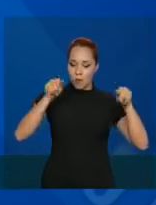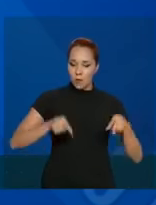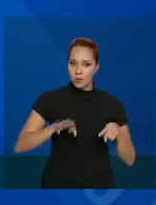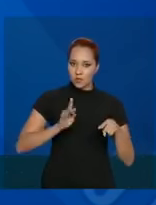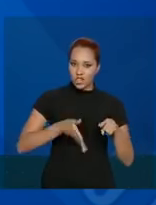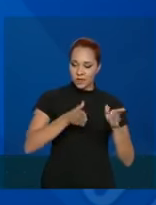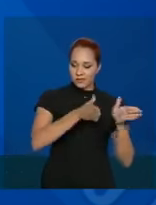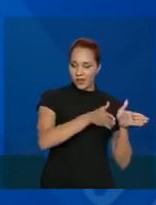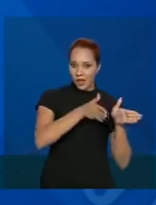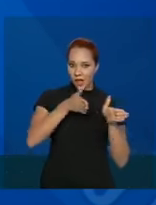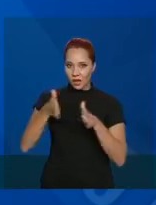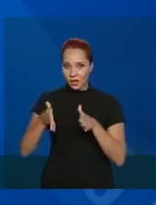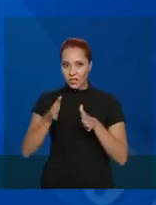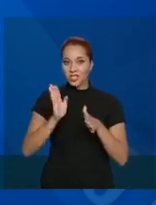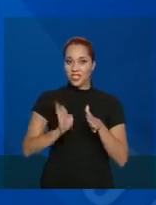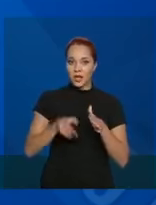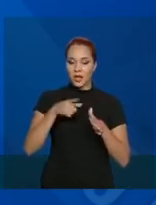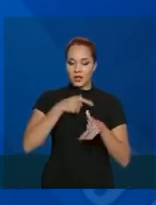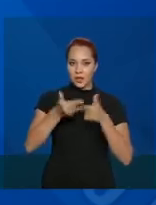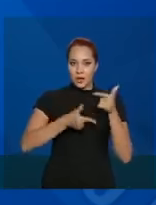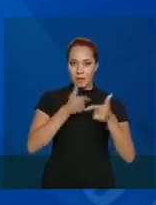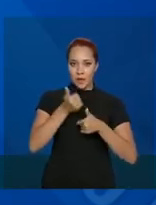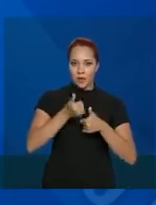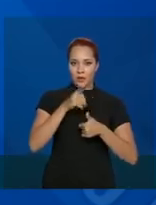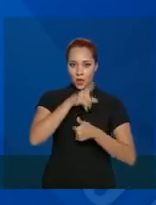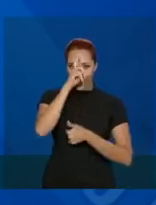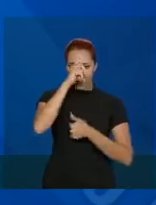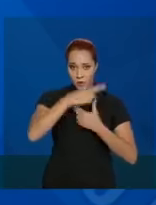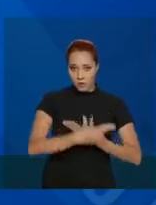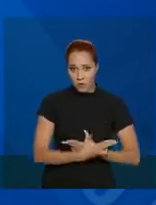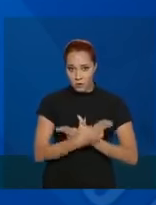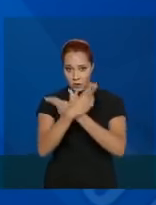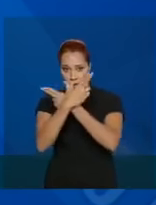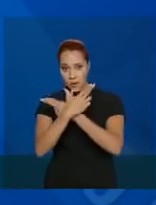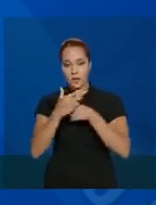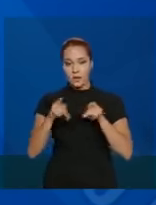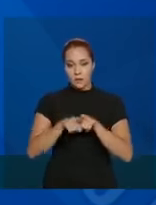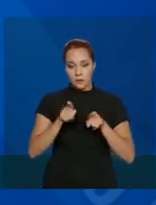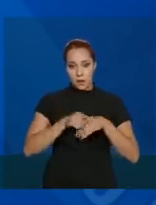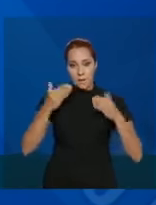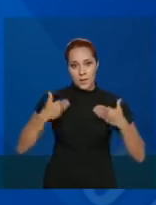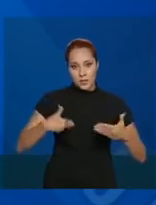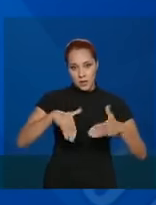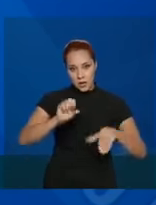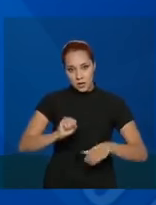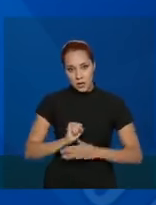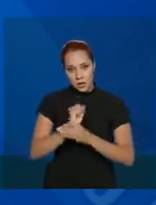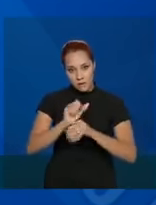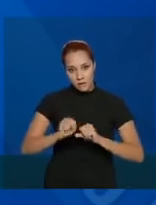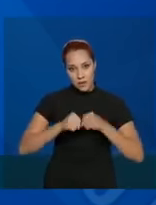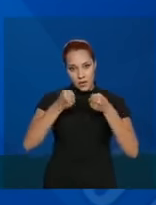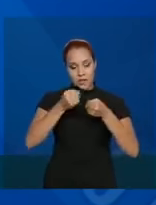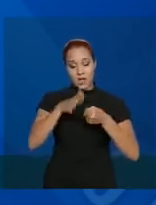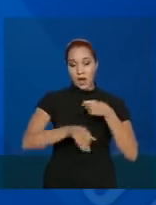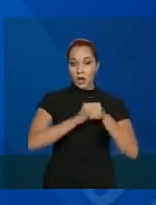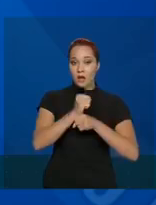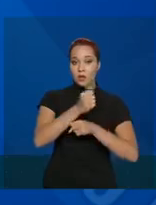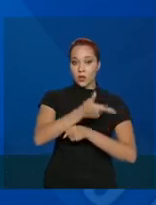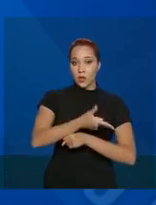mencionou, sou um servidor do Hospital das Forças Armadas, do Ministério da Defesa, de carreira desde 2009,